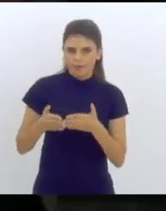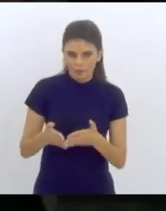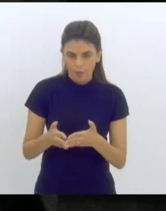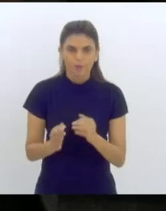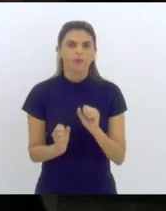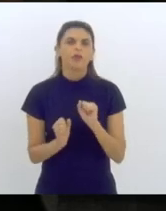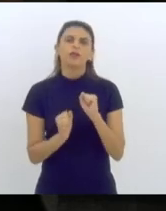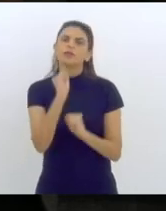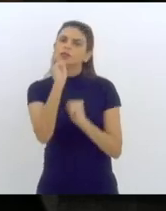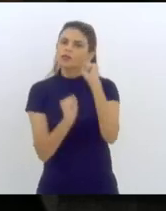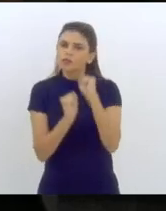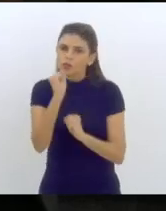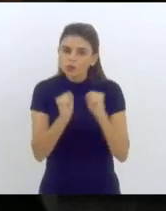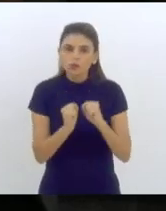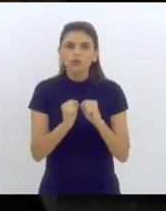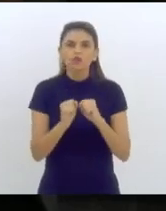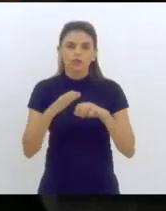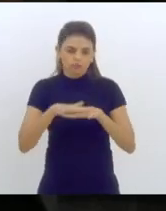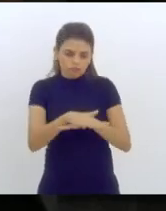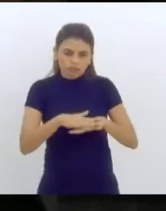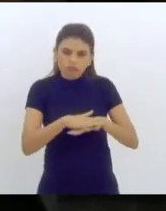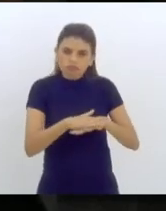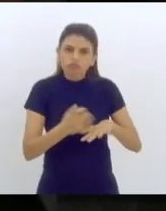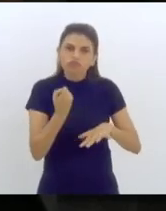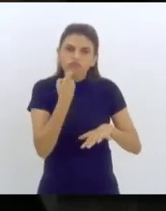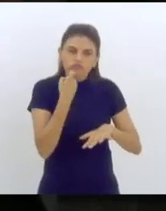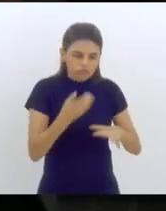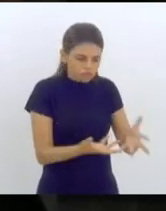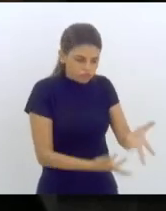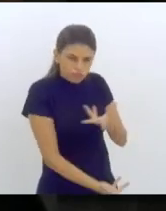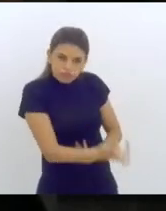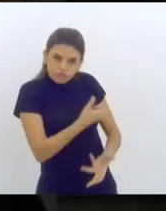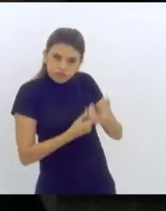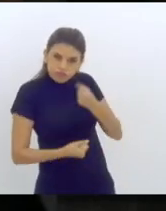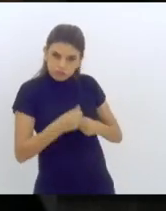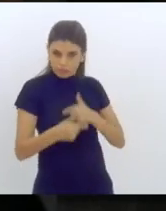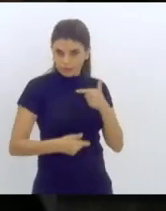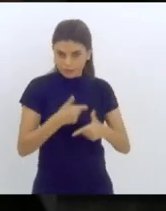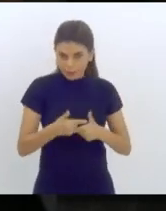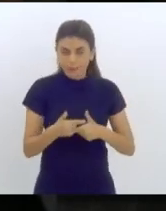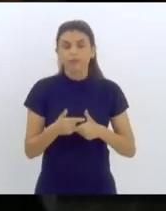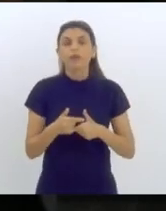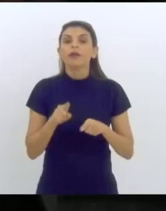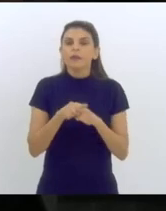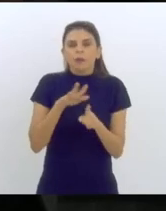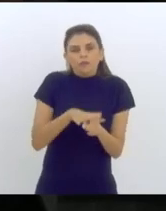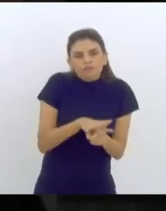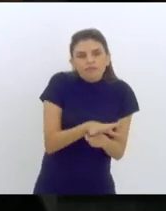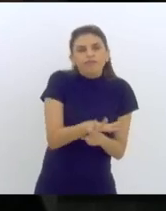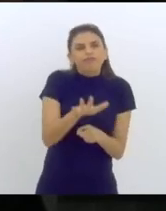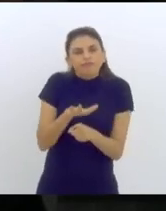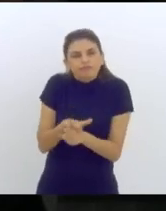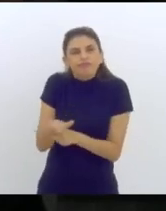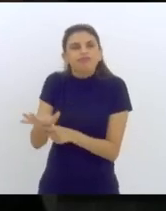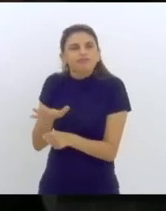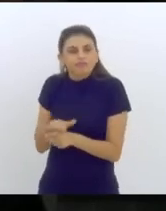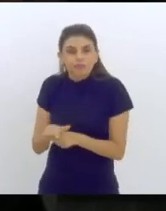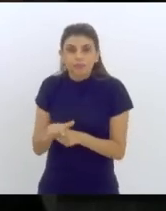turismo, com todas as perspectivas turísticas costeiras.